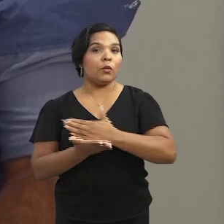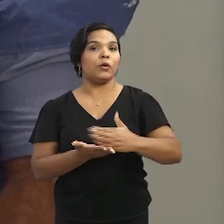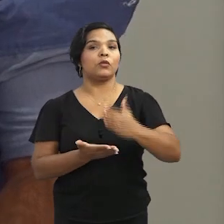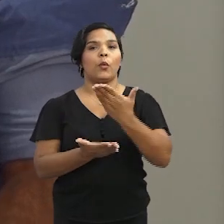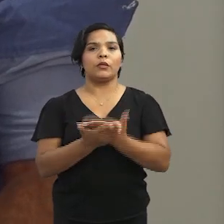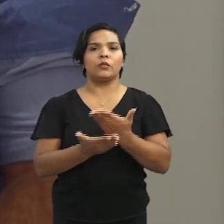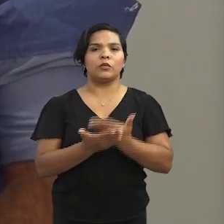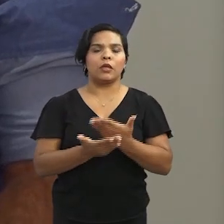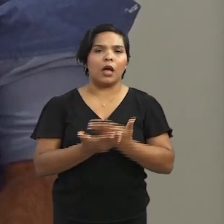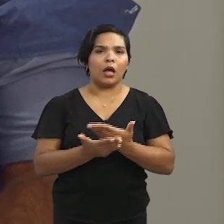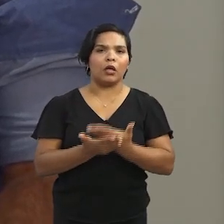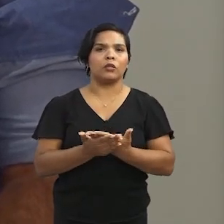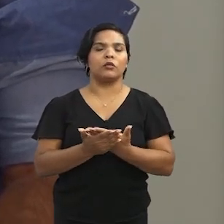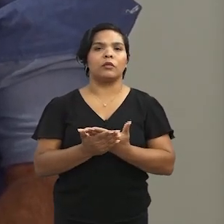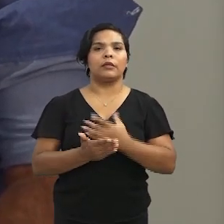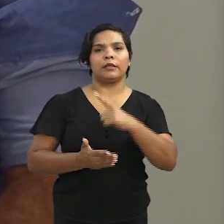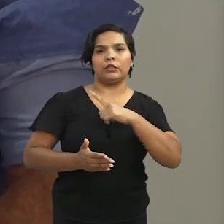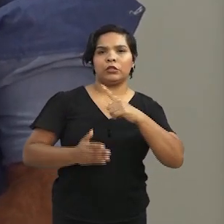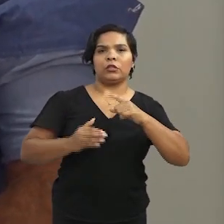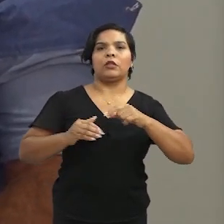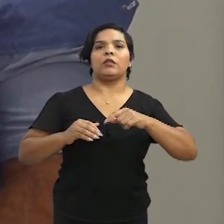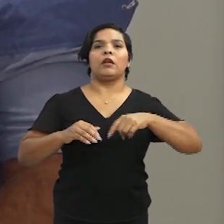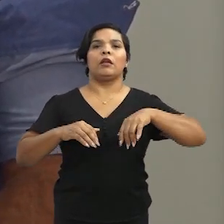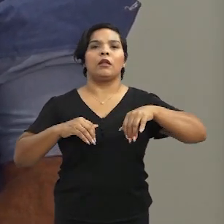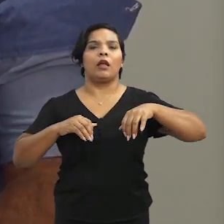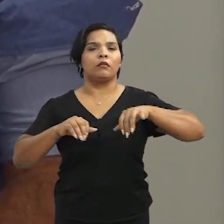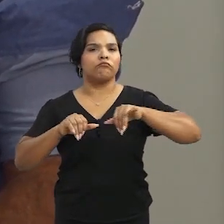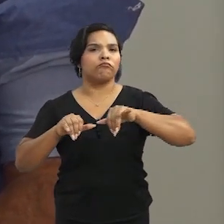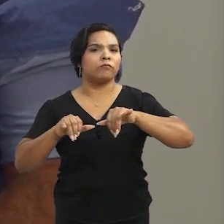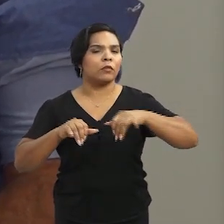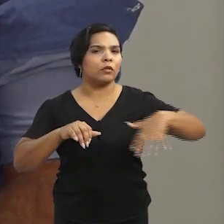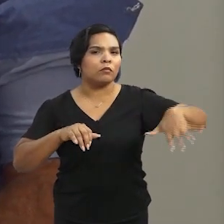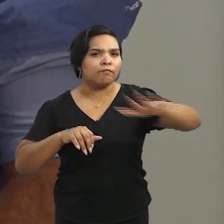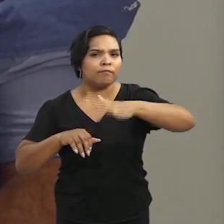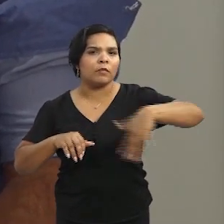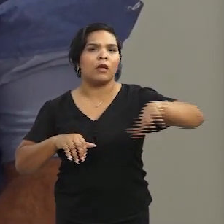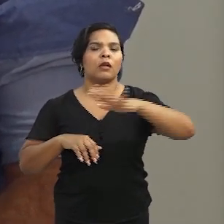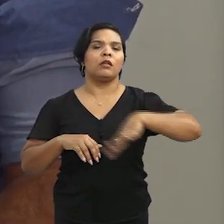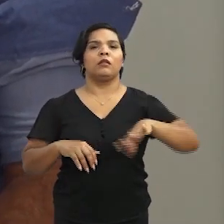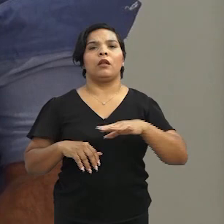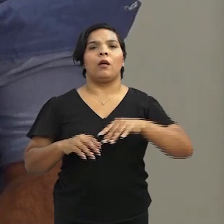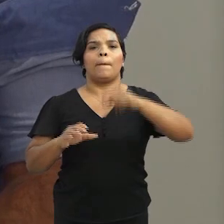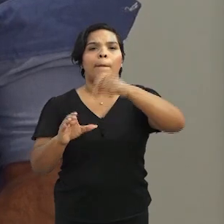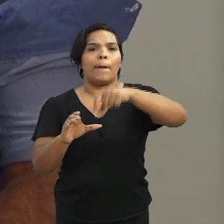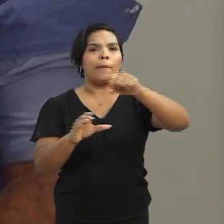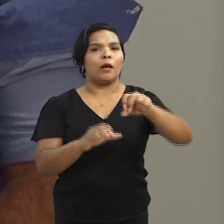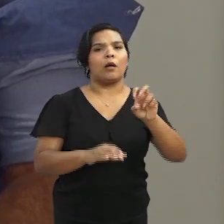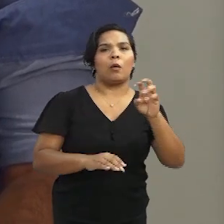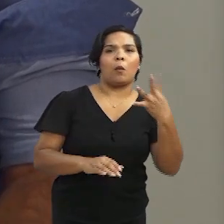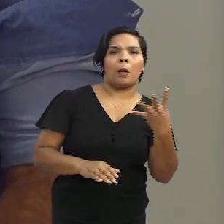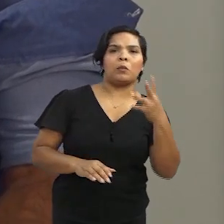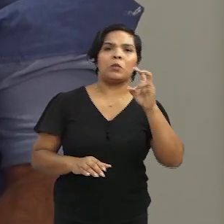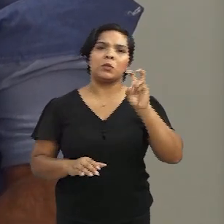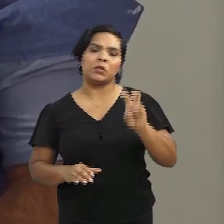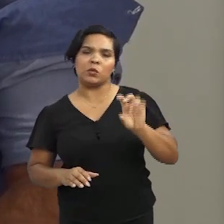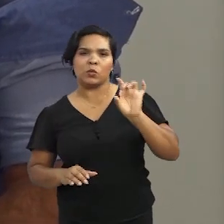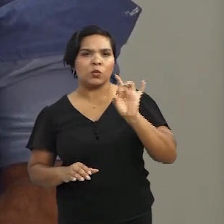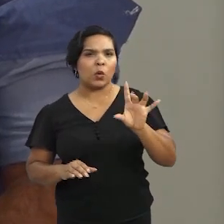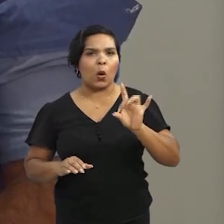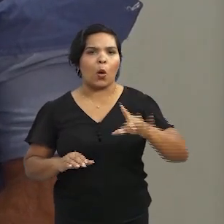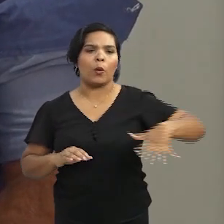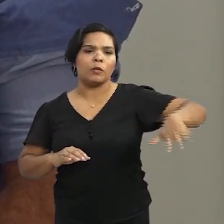começou estudando algumas cultivares que a gente tinha no mercado, né? Então, a mamona não tem muita opção de cultivares, a gente tem 4 ou 5